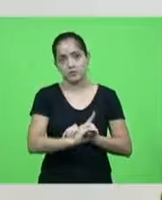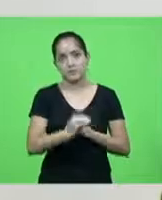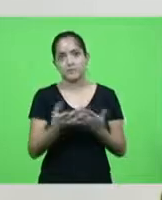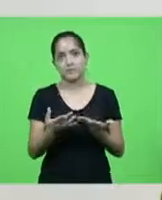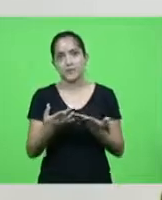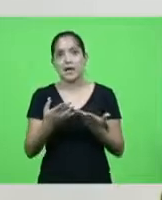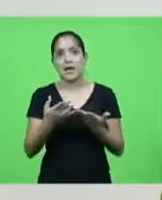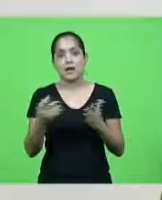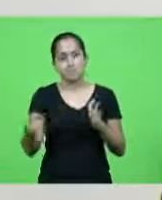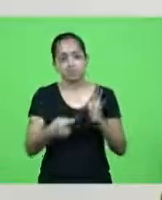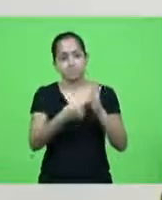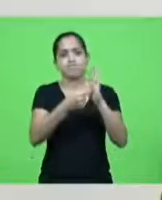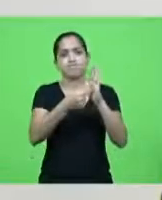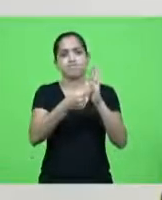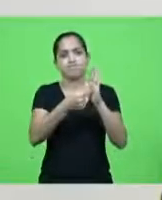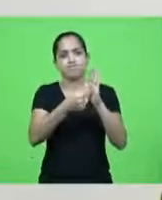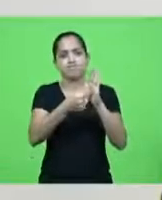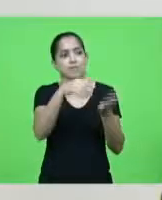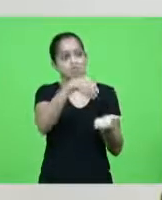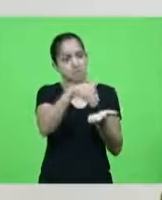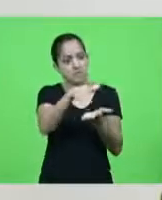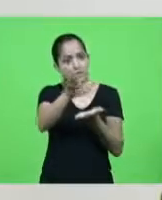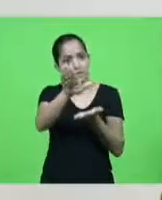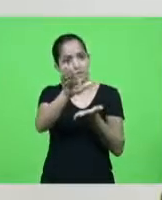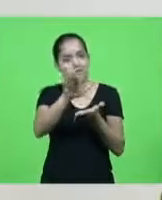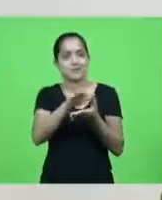denunciamos aqui o fizeram demitiram ele